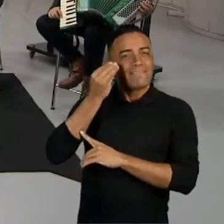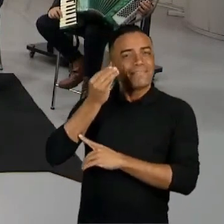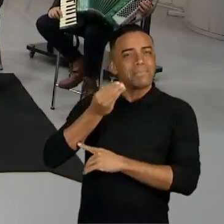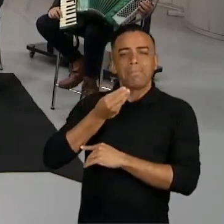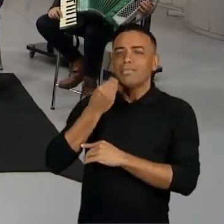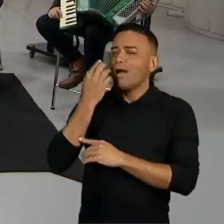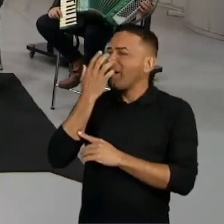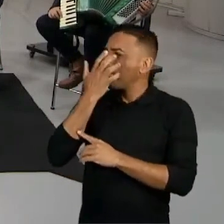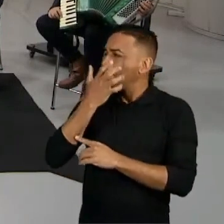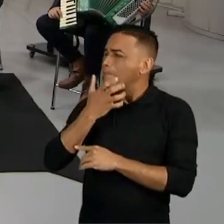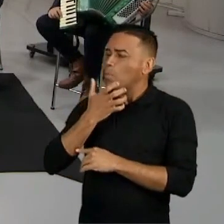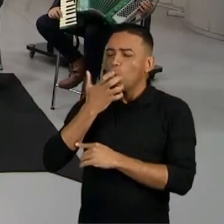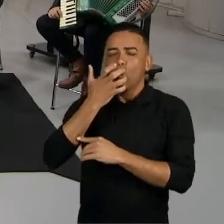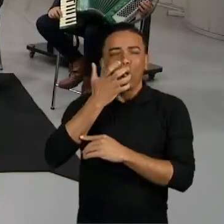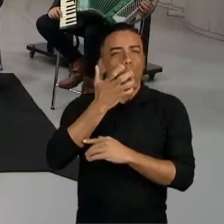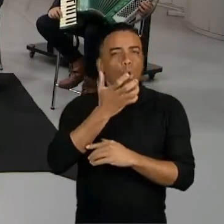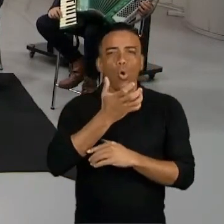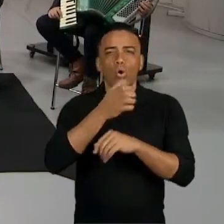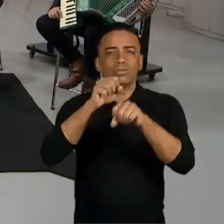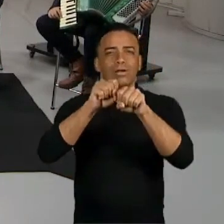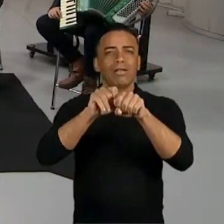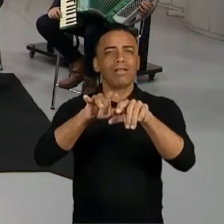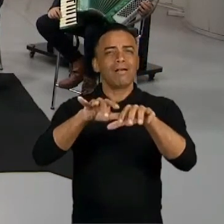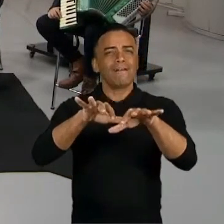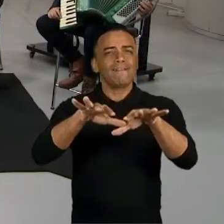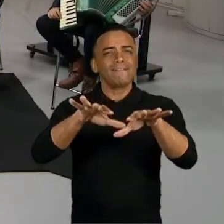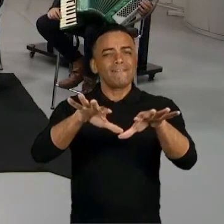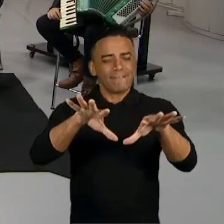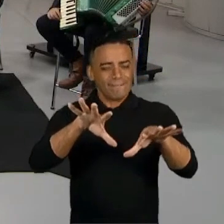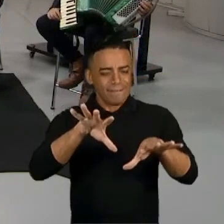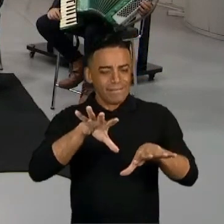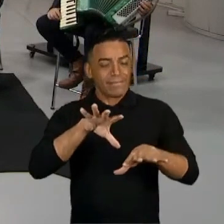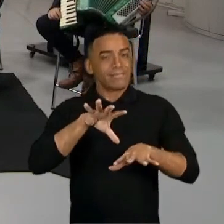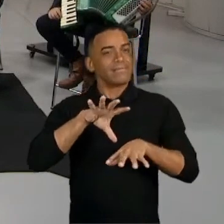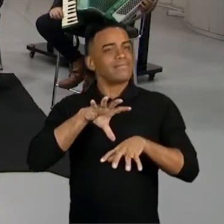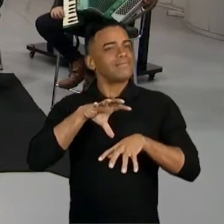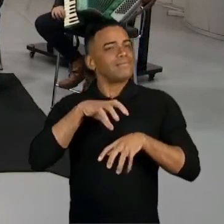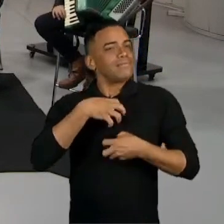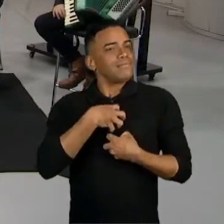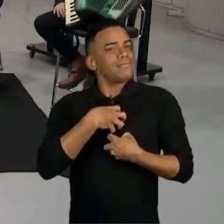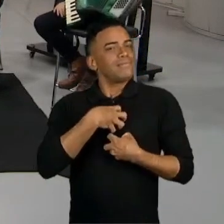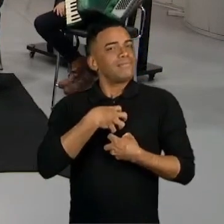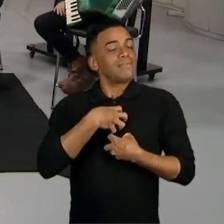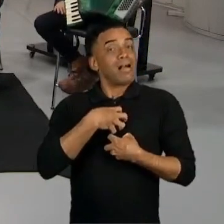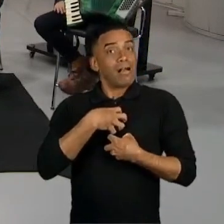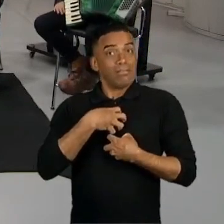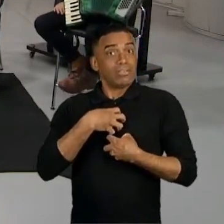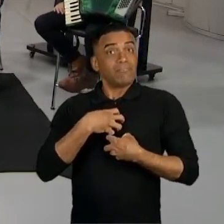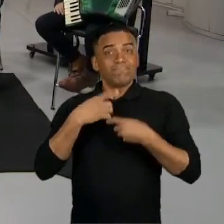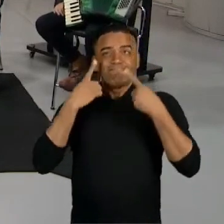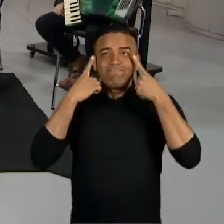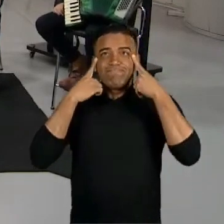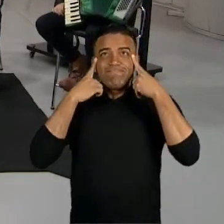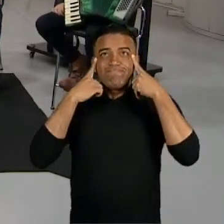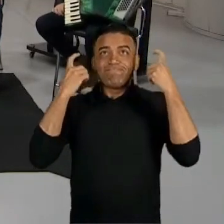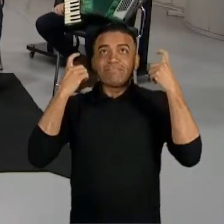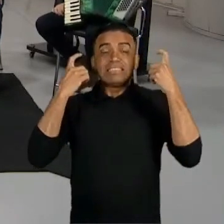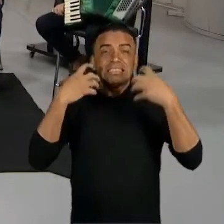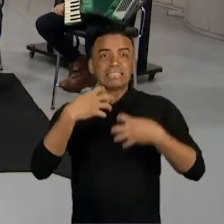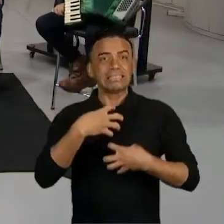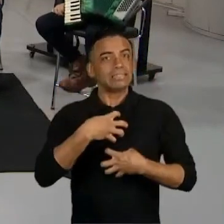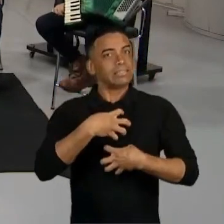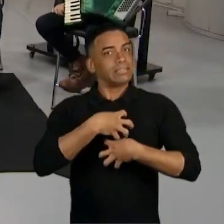pra vocês deixarem a música fazer parte do corpo, né? Ouvir, sentindo.